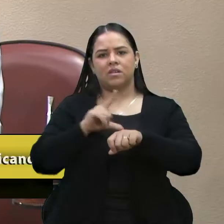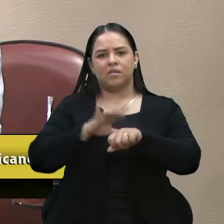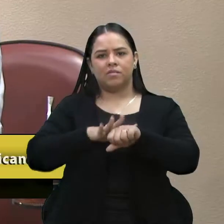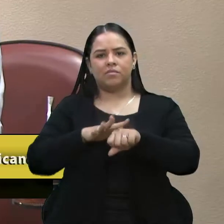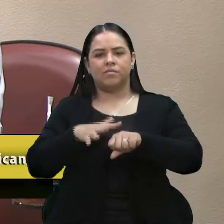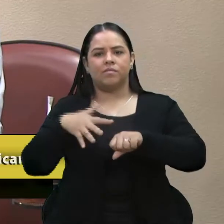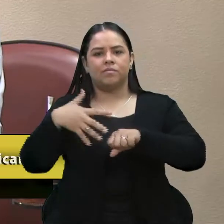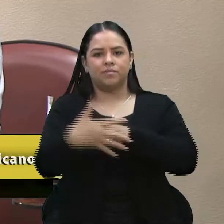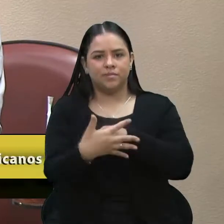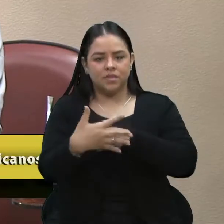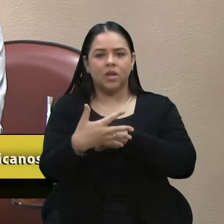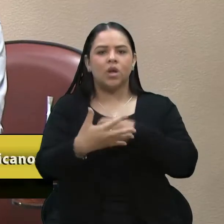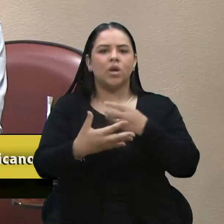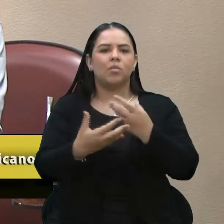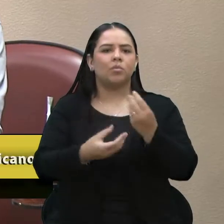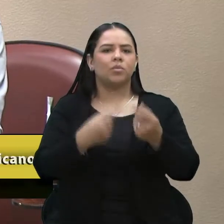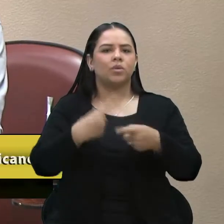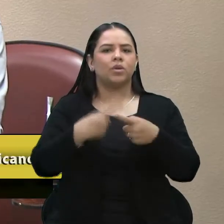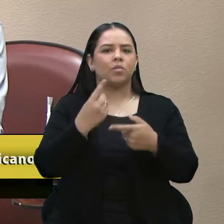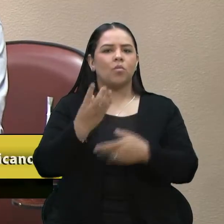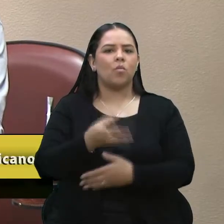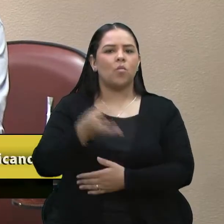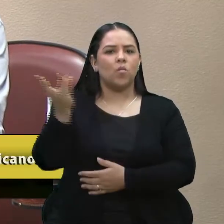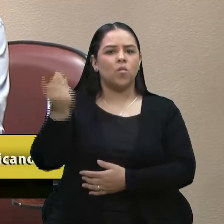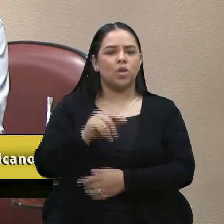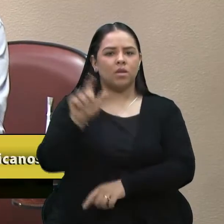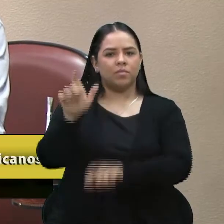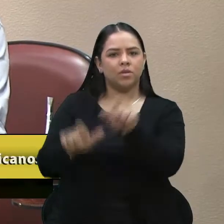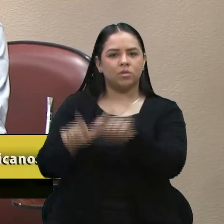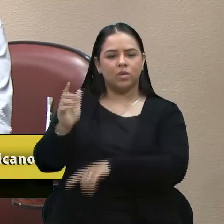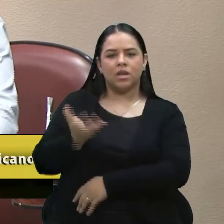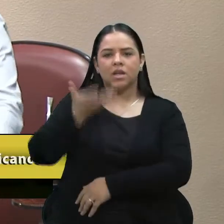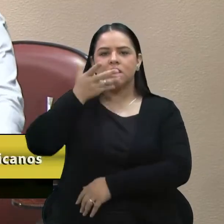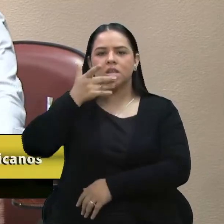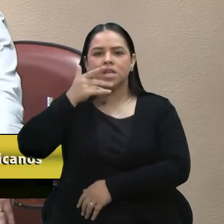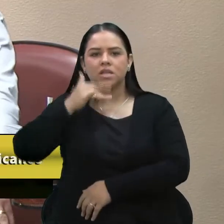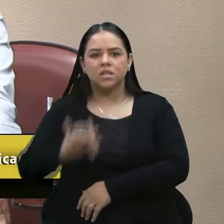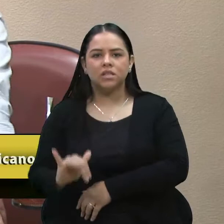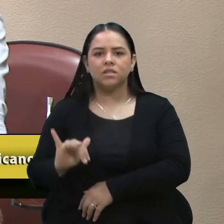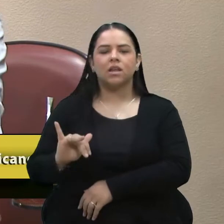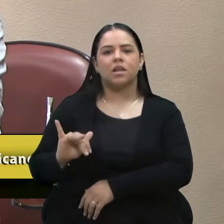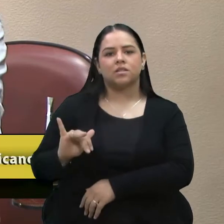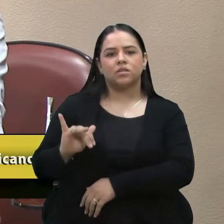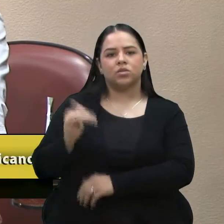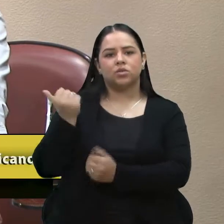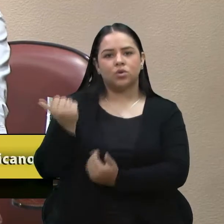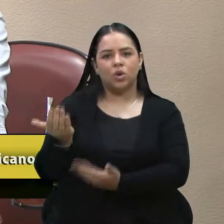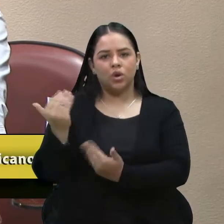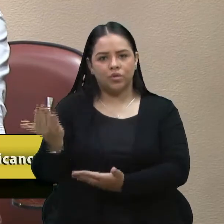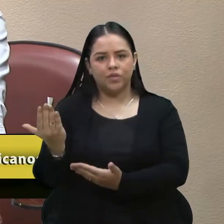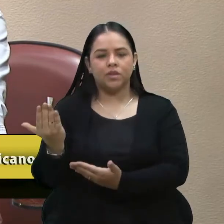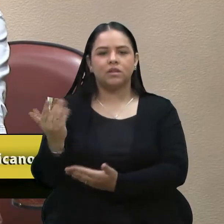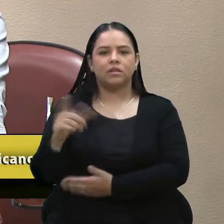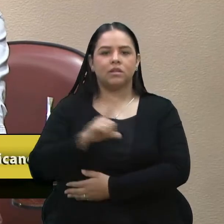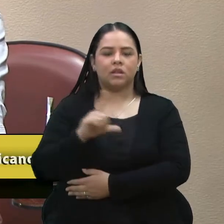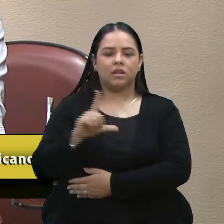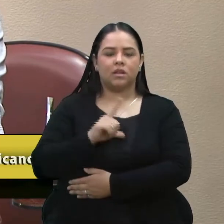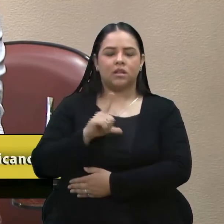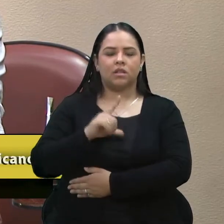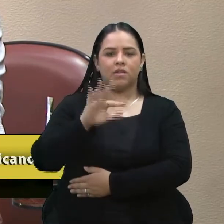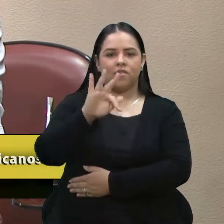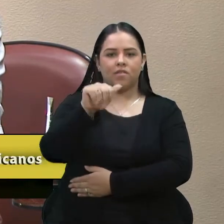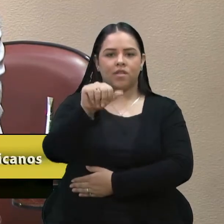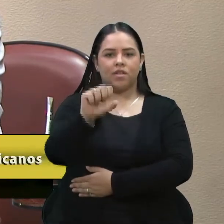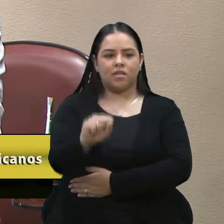Quantas pessoas, quantas crianças, quantos adolescentes a Fundação de Assistência Social tem